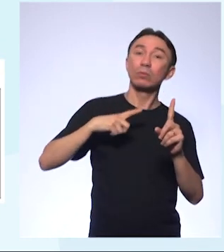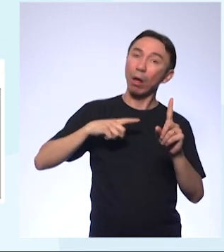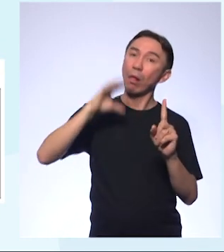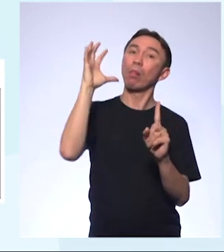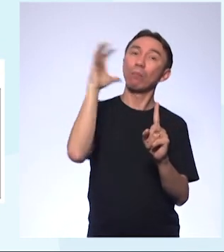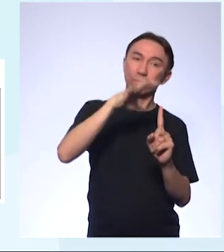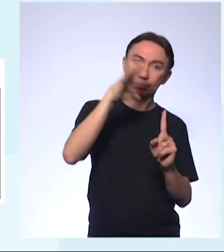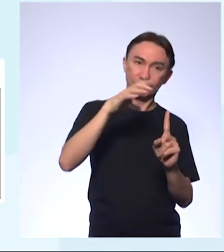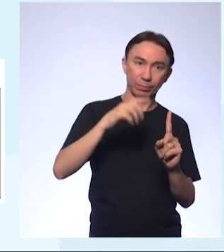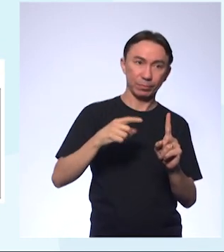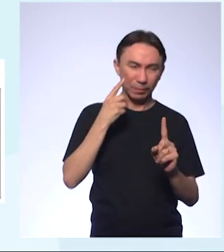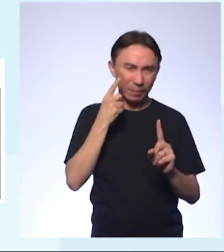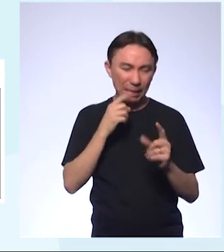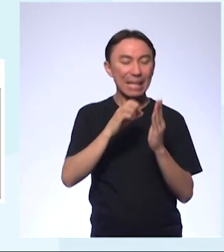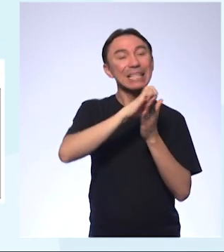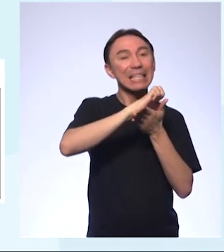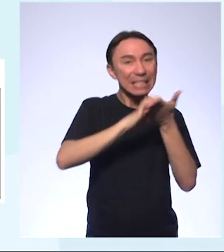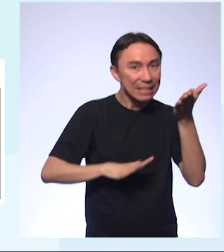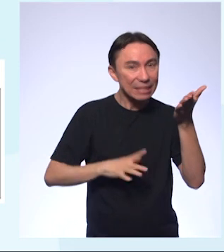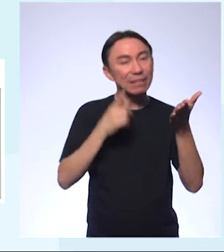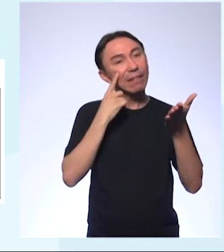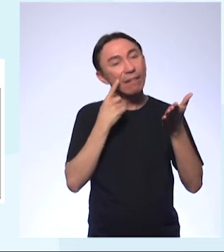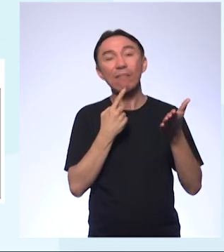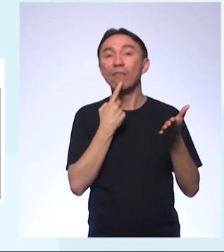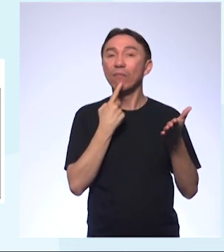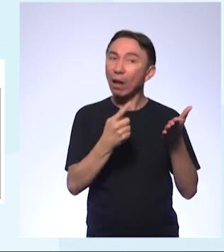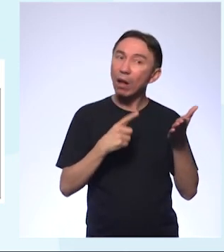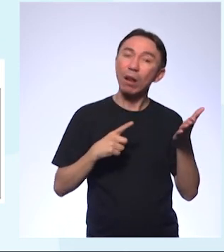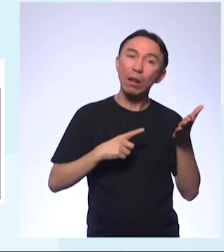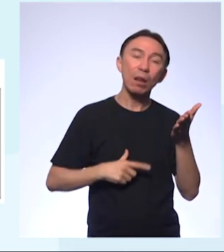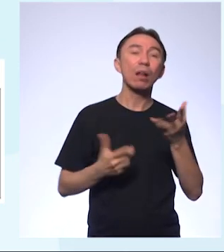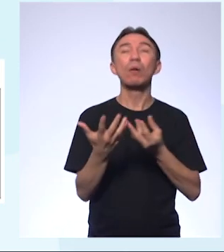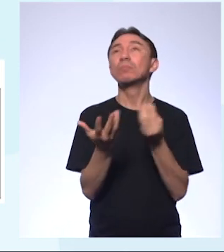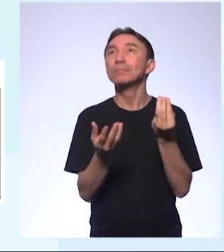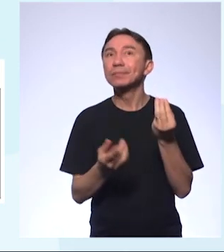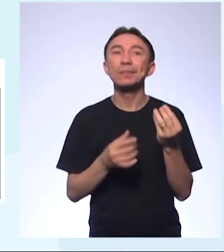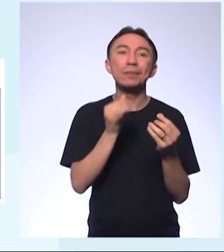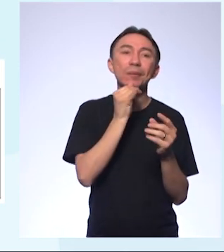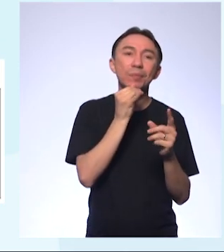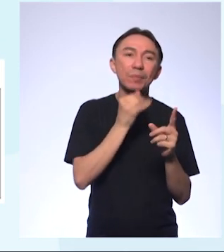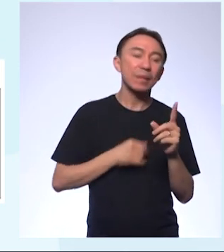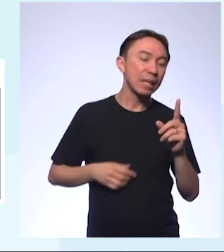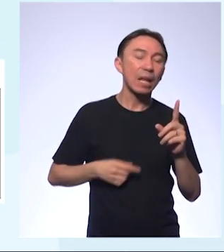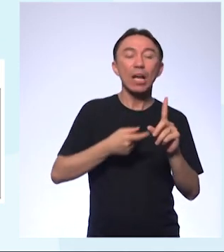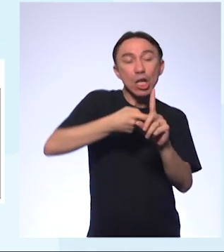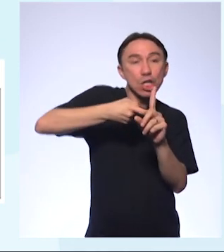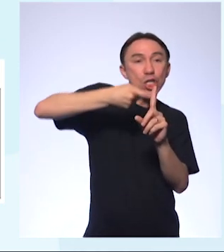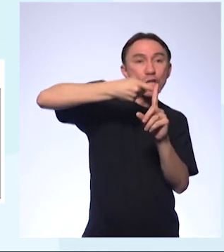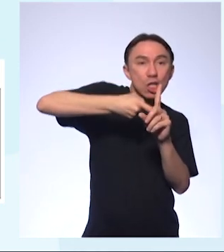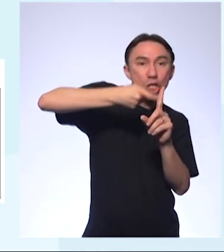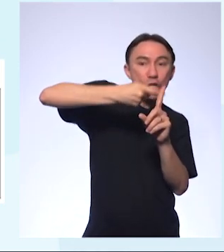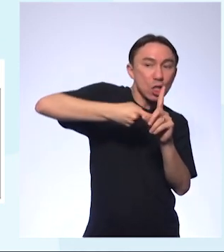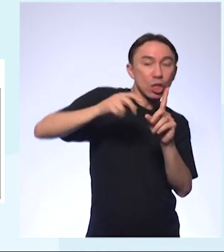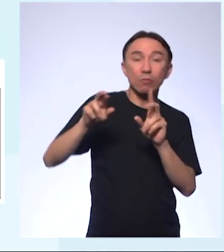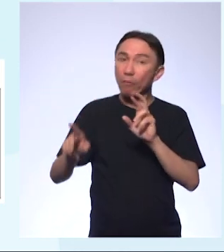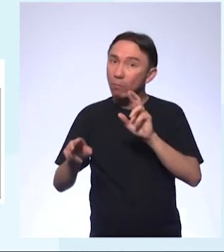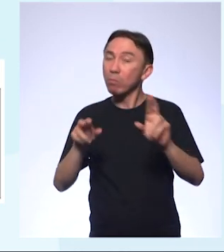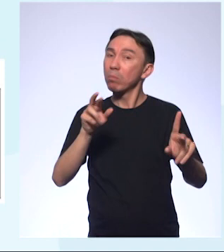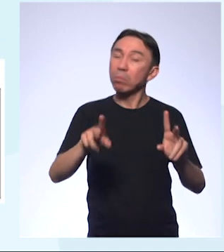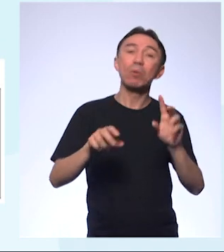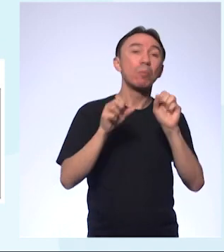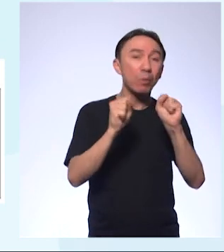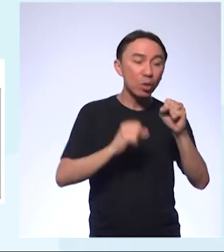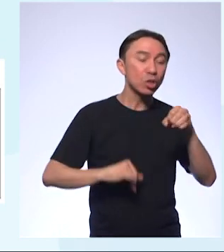dizer quais são as condições. Porque se um material estiver a 25 e o outro numa outra temperatura, pode interferir na liberação dos